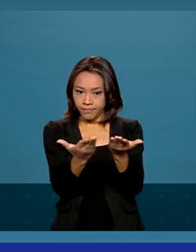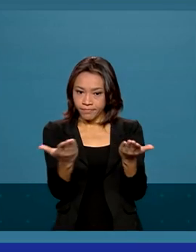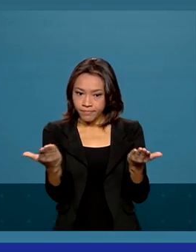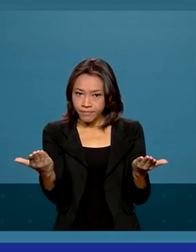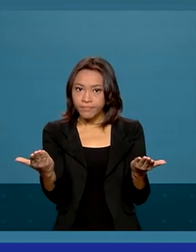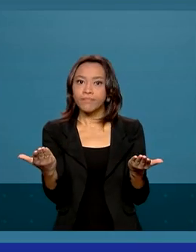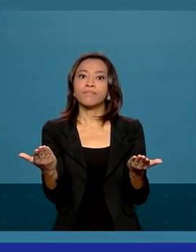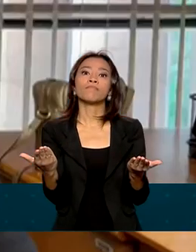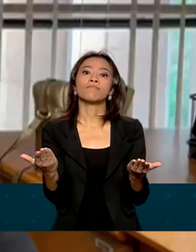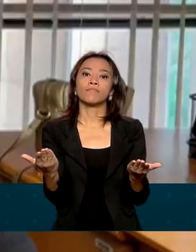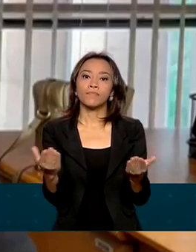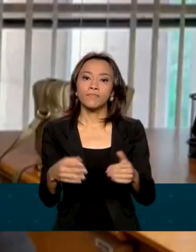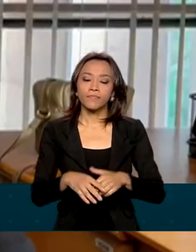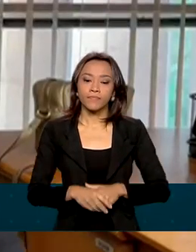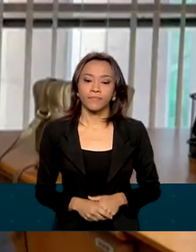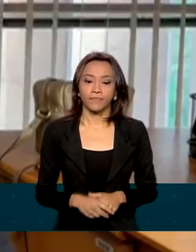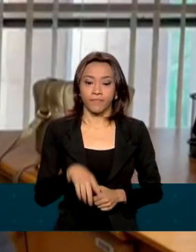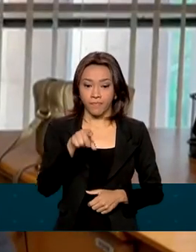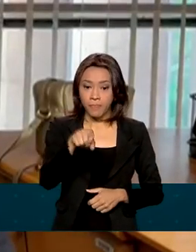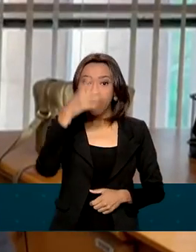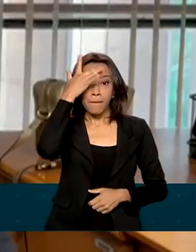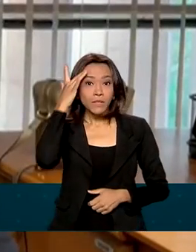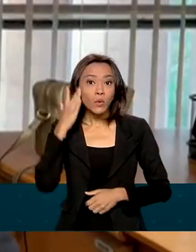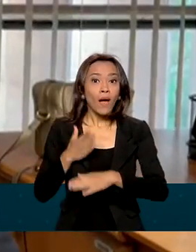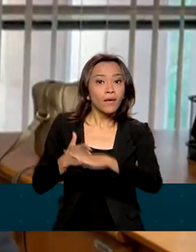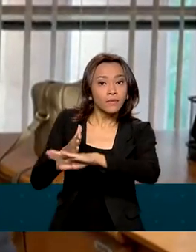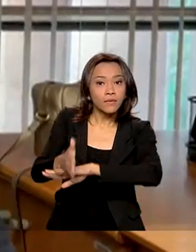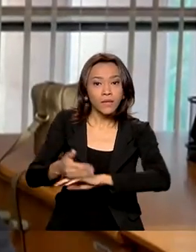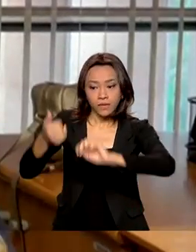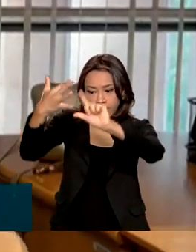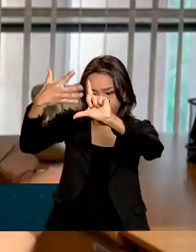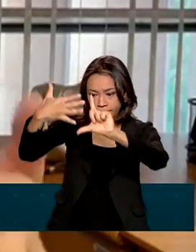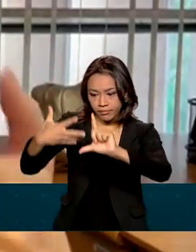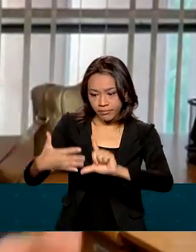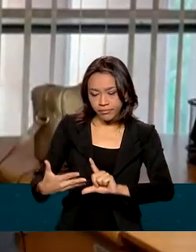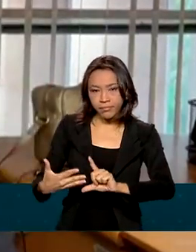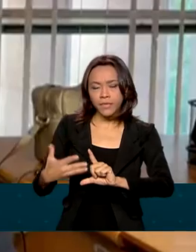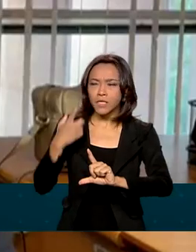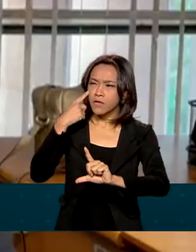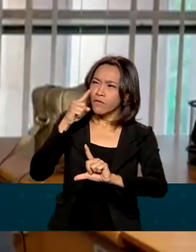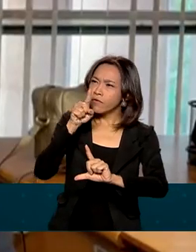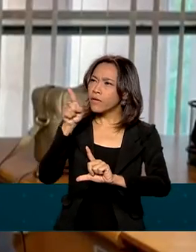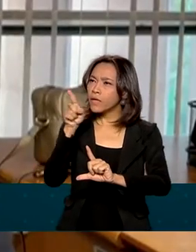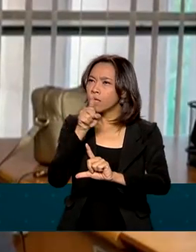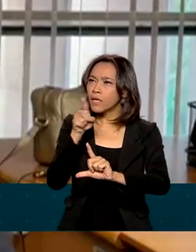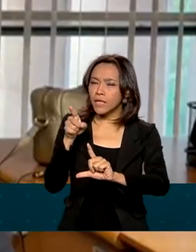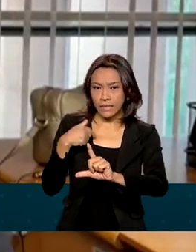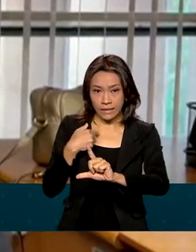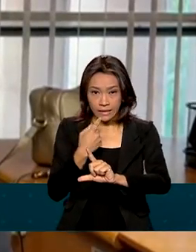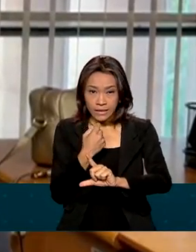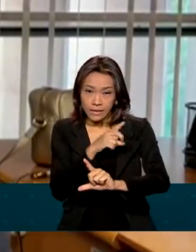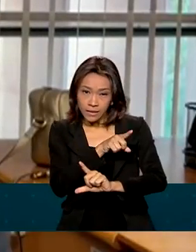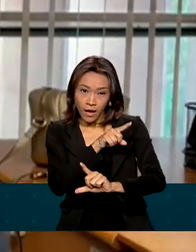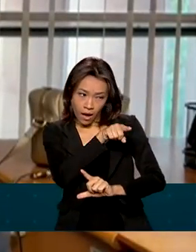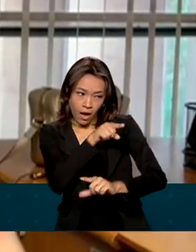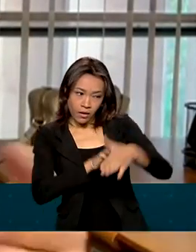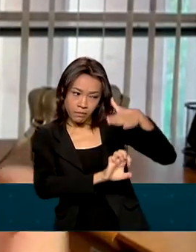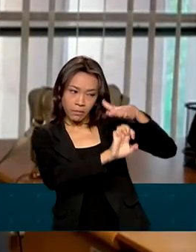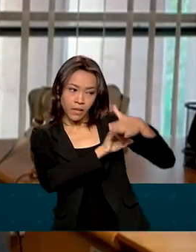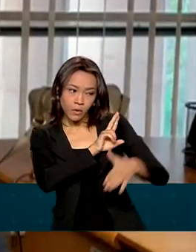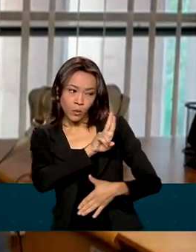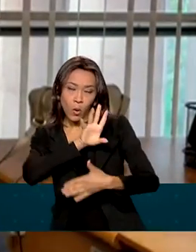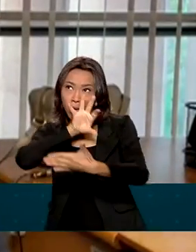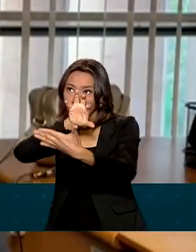.br. O consumidor acessa a plataforma, vê, confere se a empresa tem o seu registro lá,